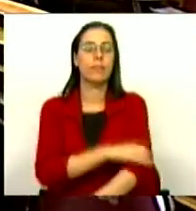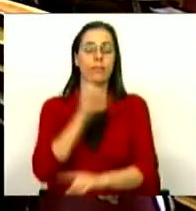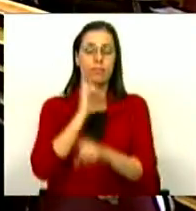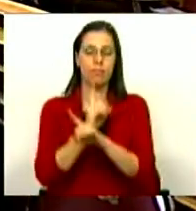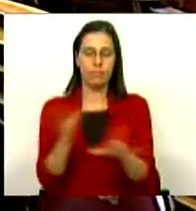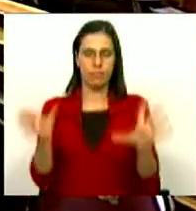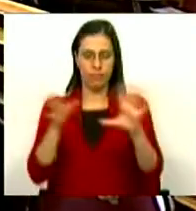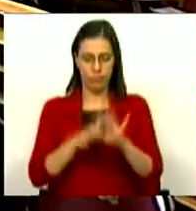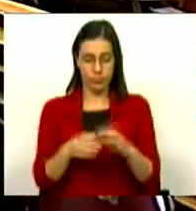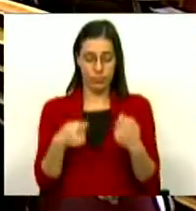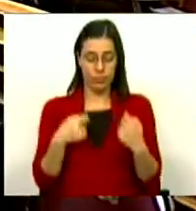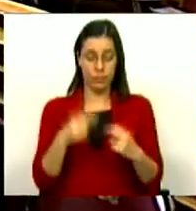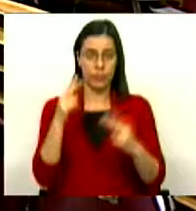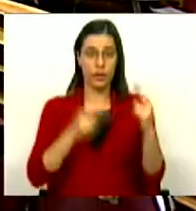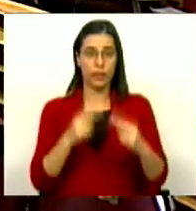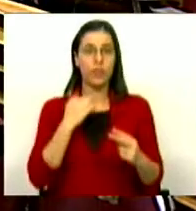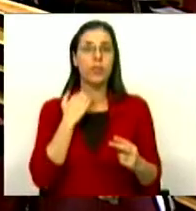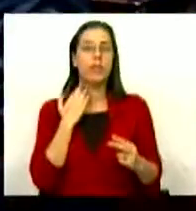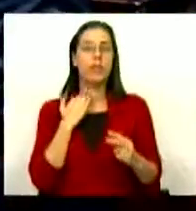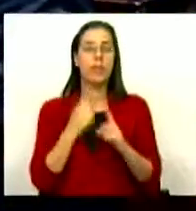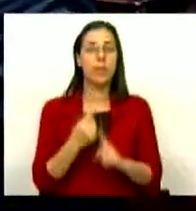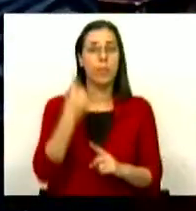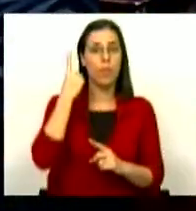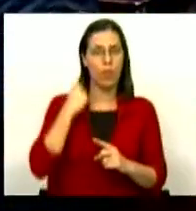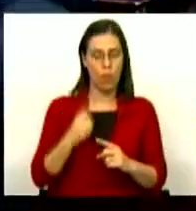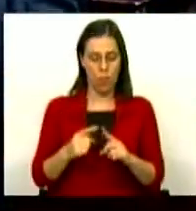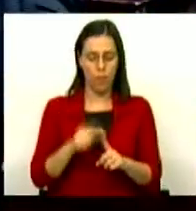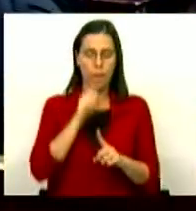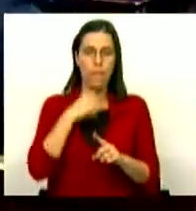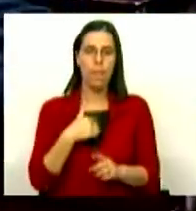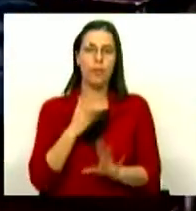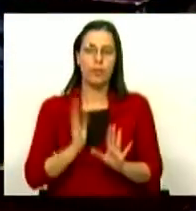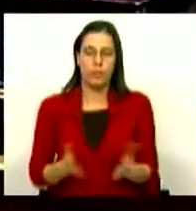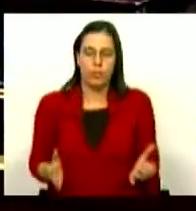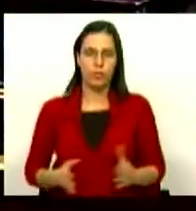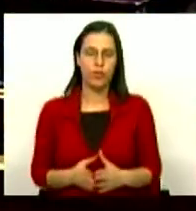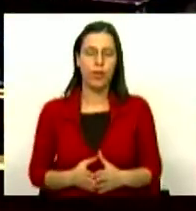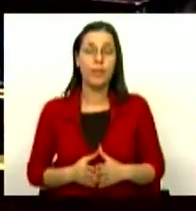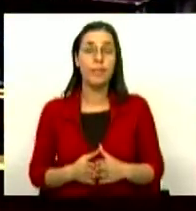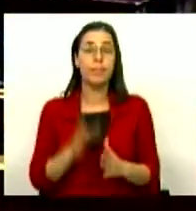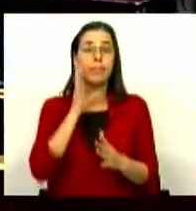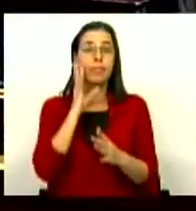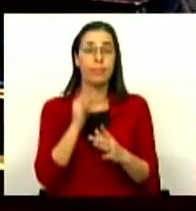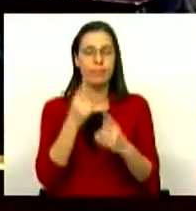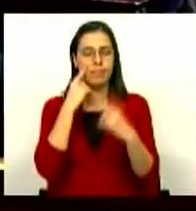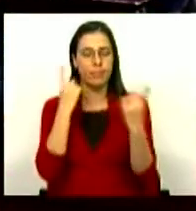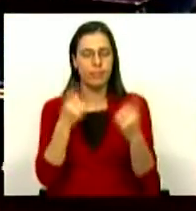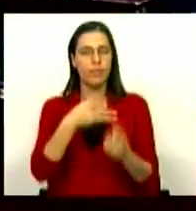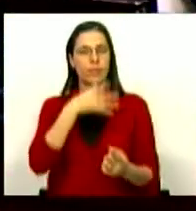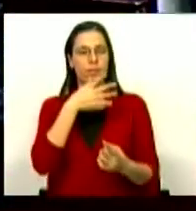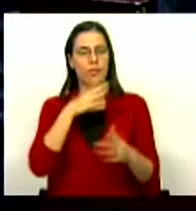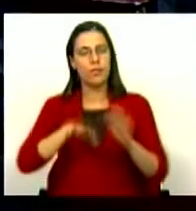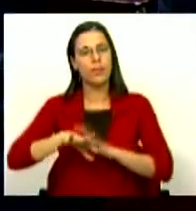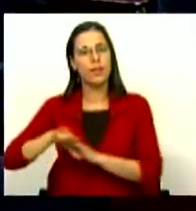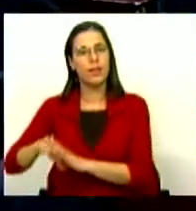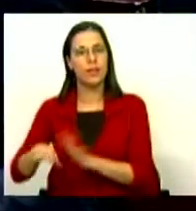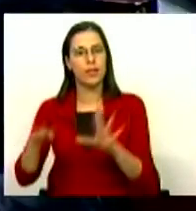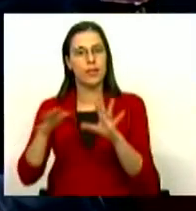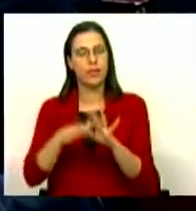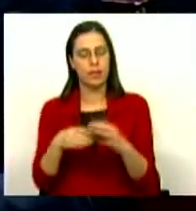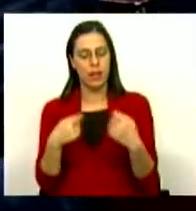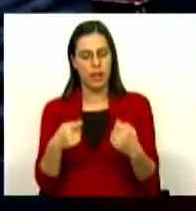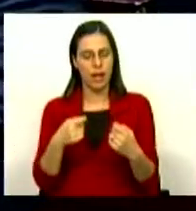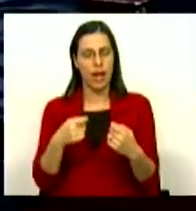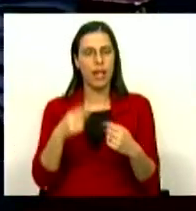Relativamente à carga fiscal. Já ontem tive a ocasião de tentar desmascarar o discurso da direita sobre a carga